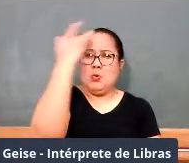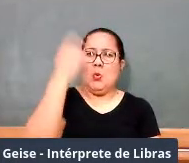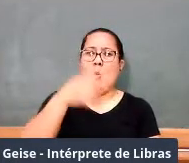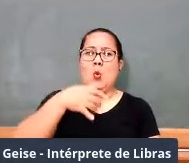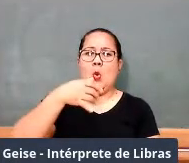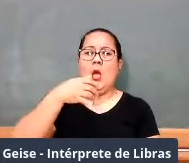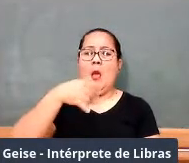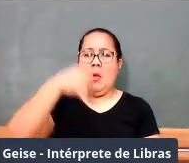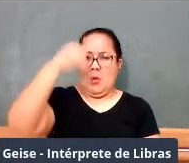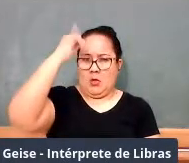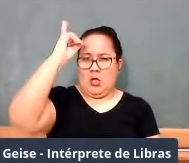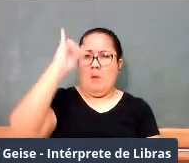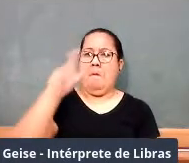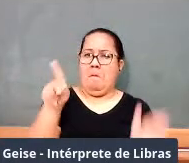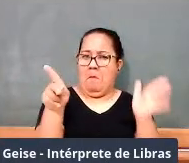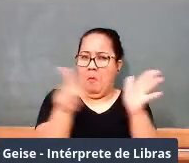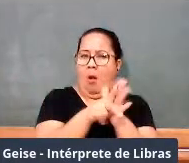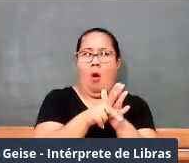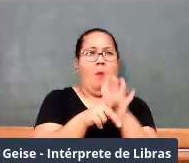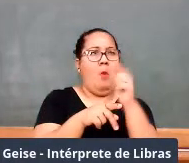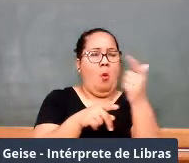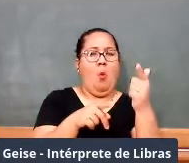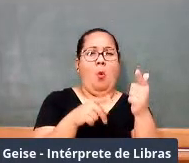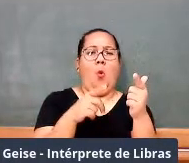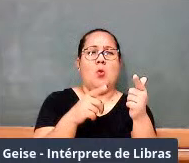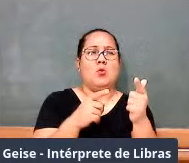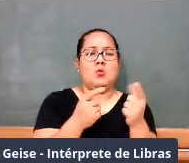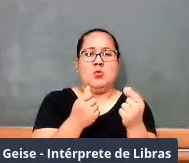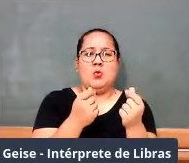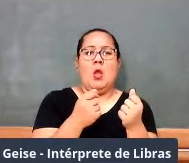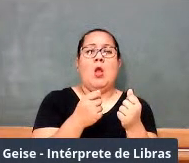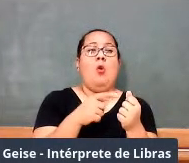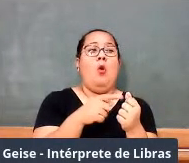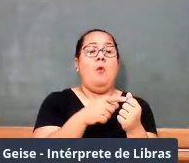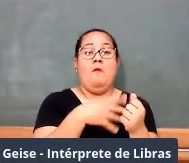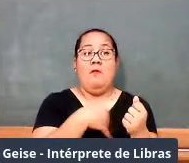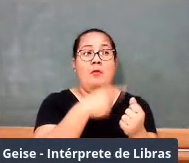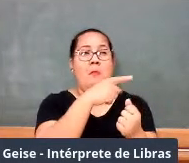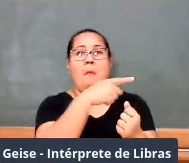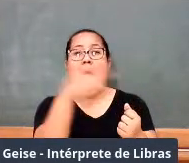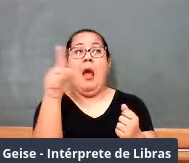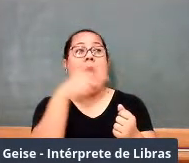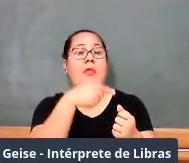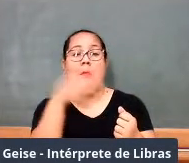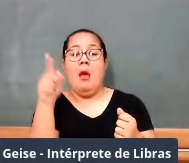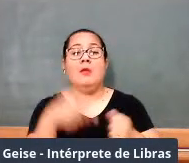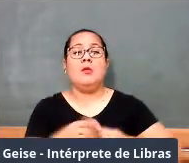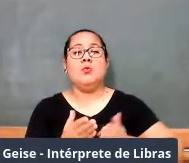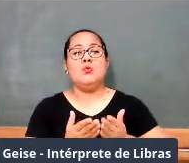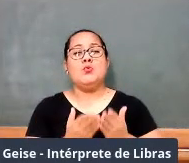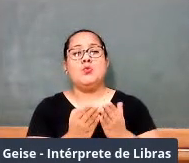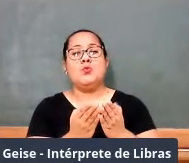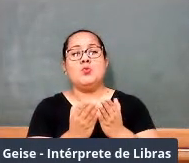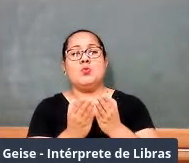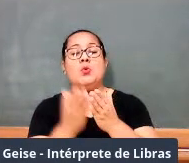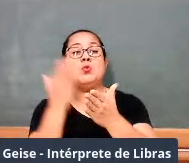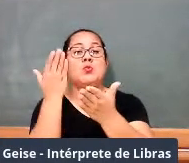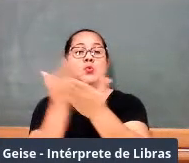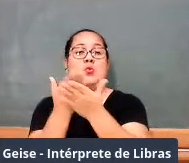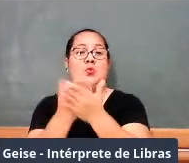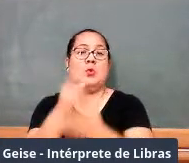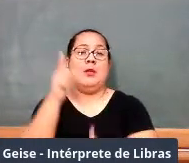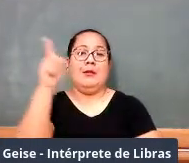filhos para a Europa, para Portugal, para Coimbra, fazer o curso de direito. O isso tem a ver com a nossa